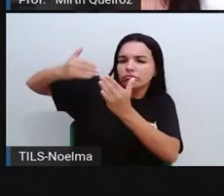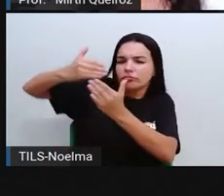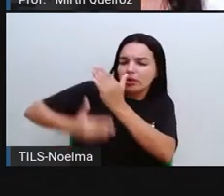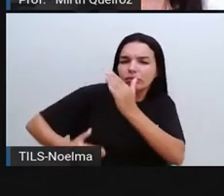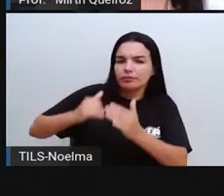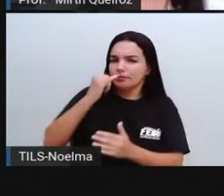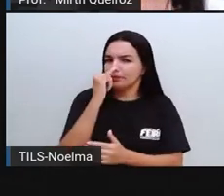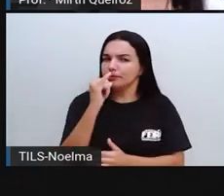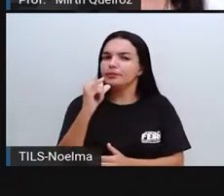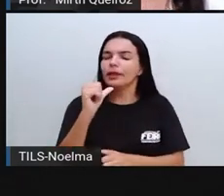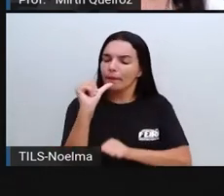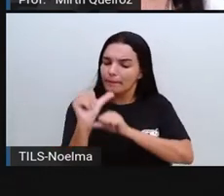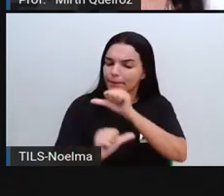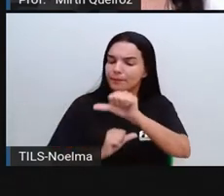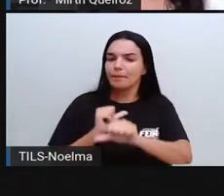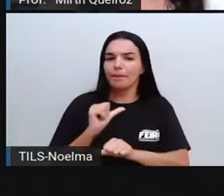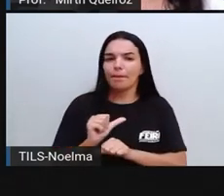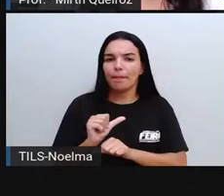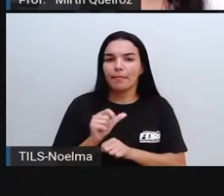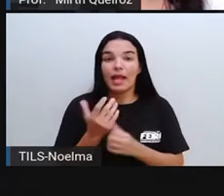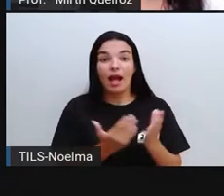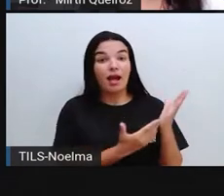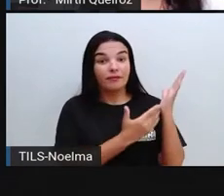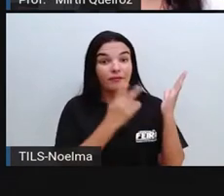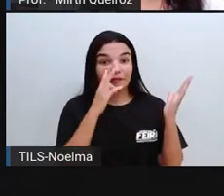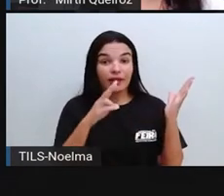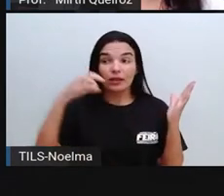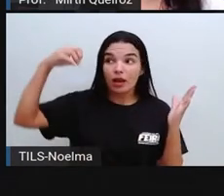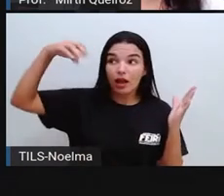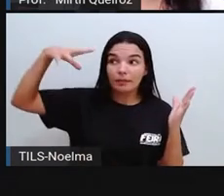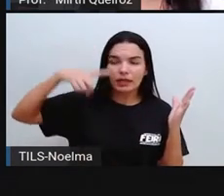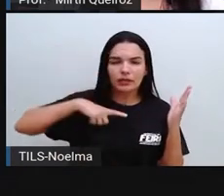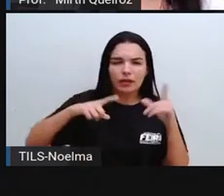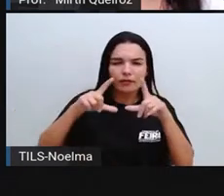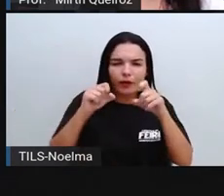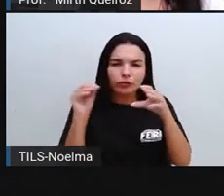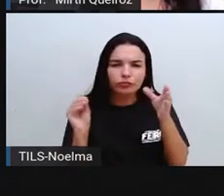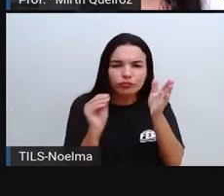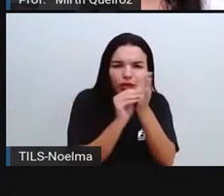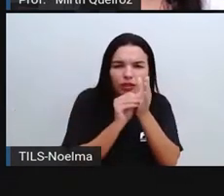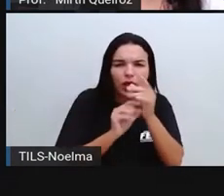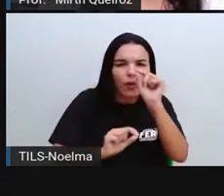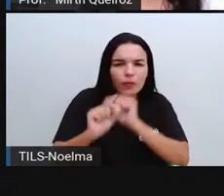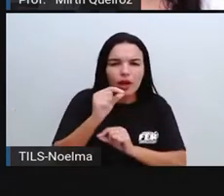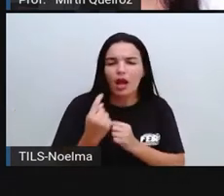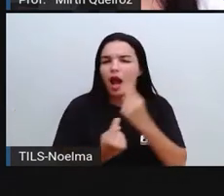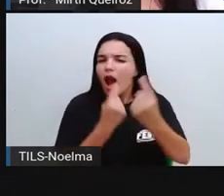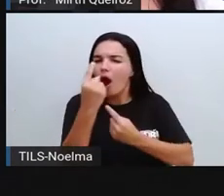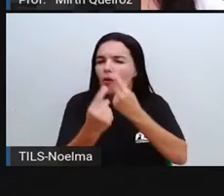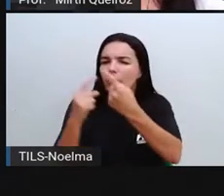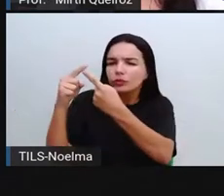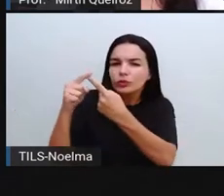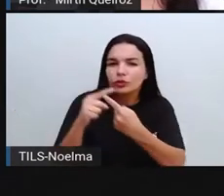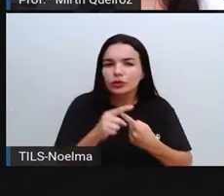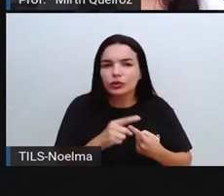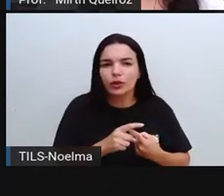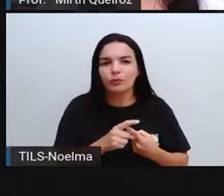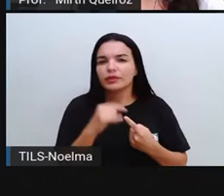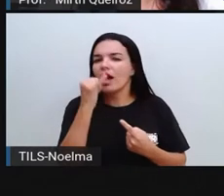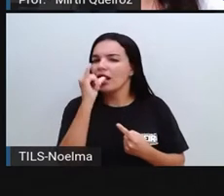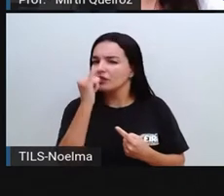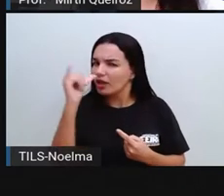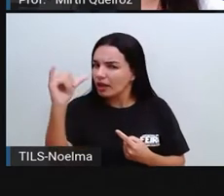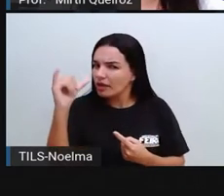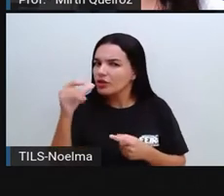a eletricidade. Aqui nessas lâmpadas, a gente já tem aqui alguns tipos, né? De